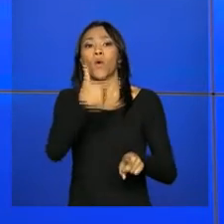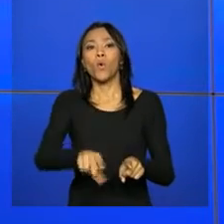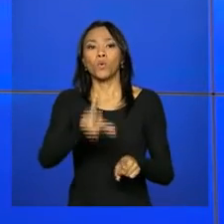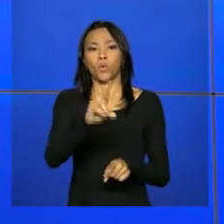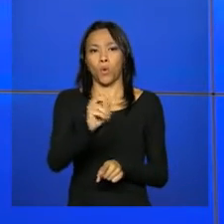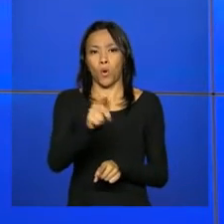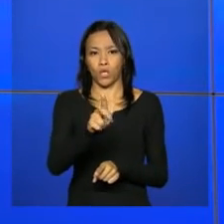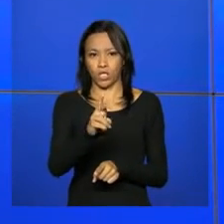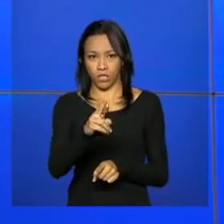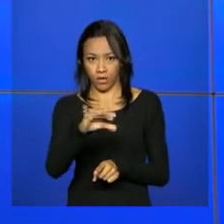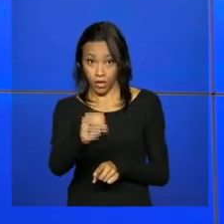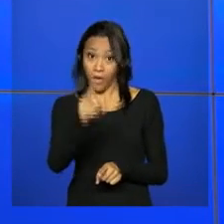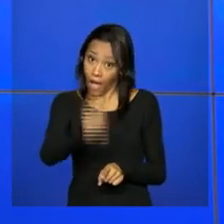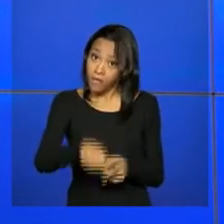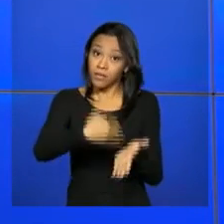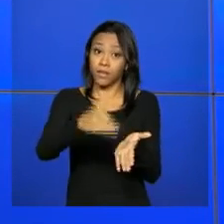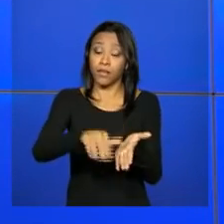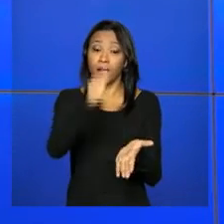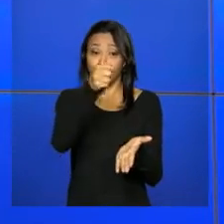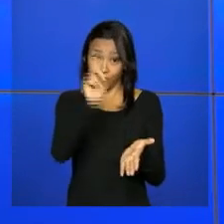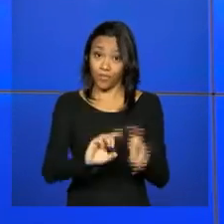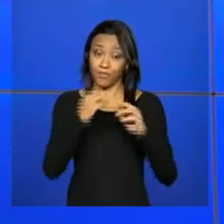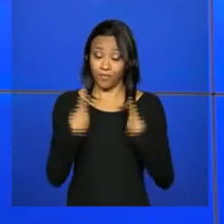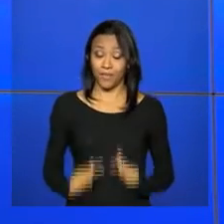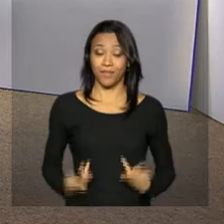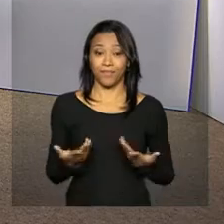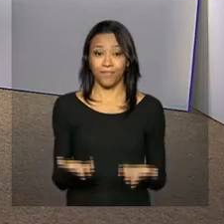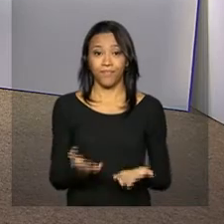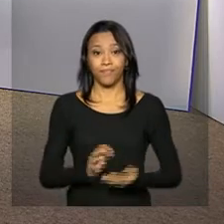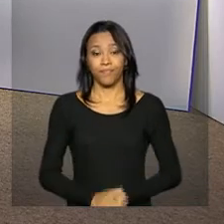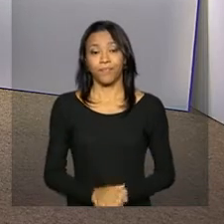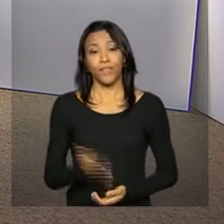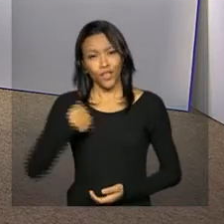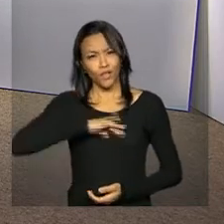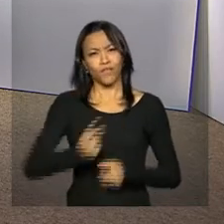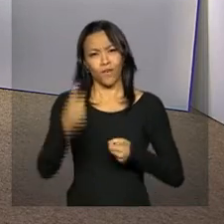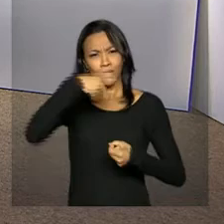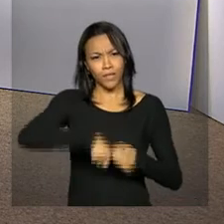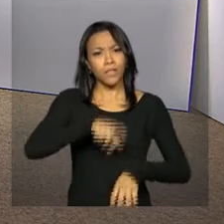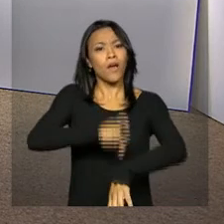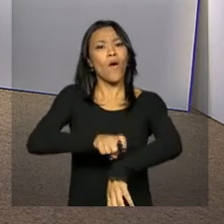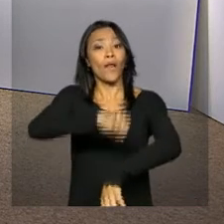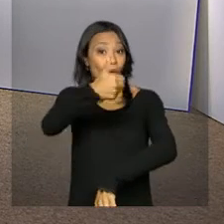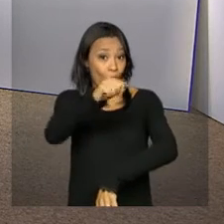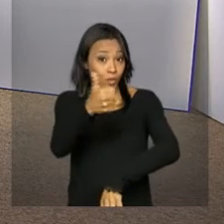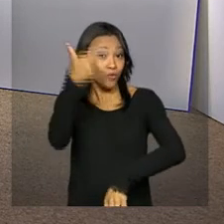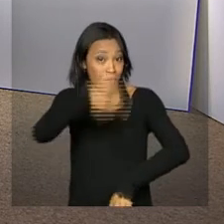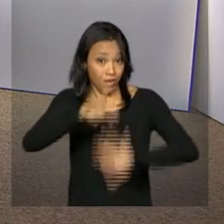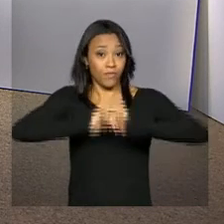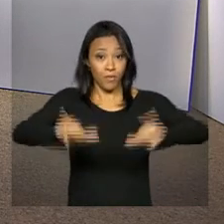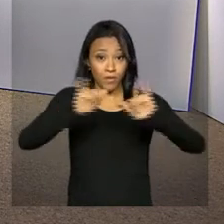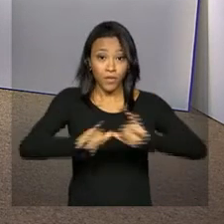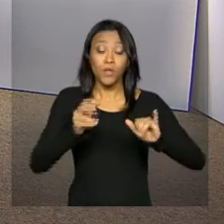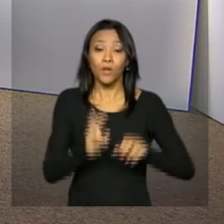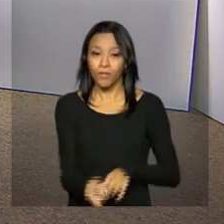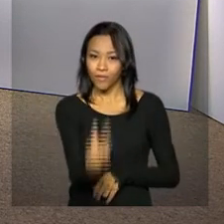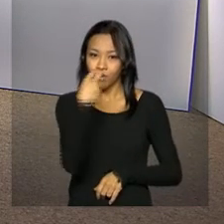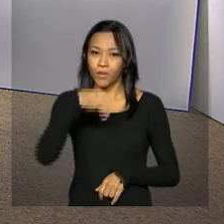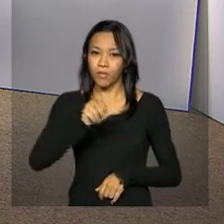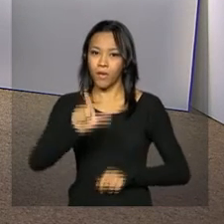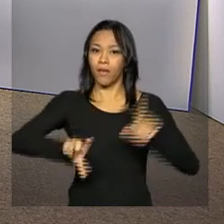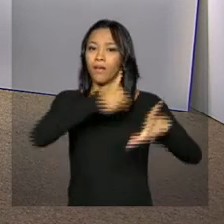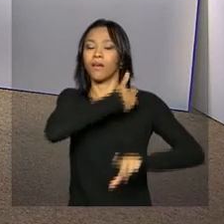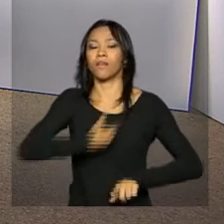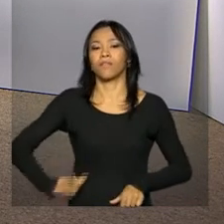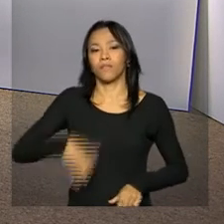Rogério Sotili, secretário nacional de Direitos Humanos. E nós voltamos às 11 horas com mais informações. Continue com a